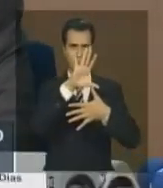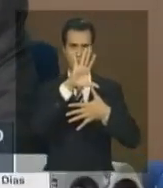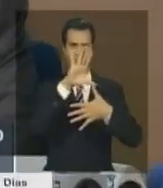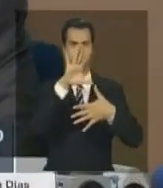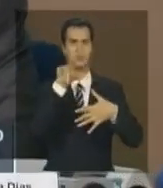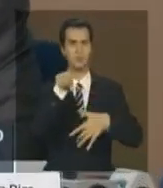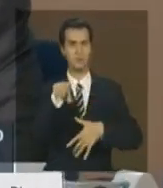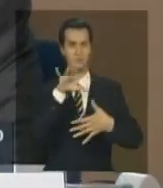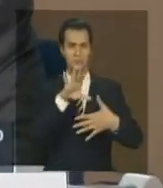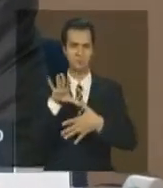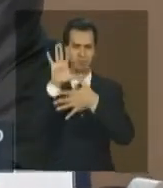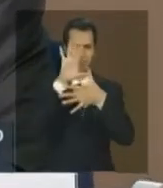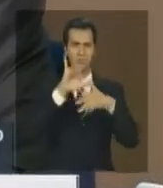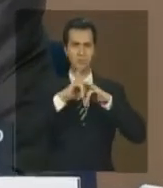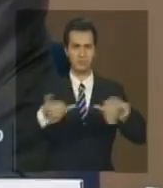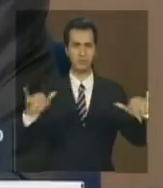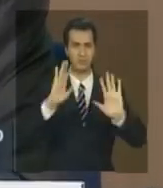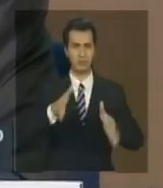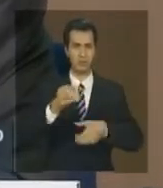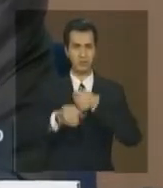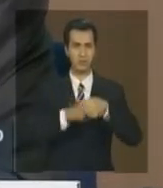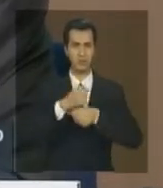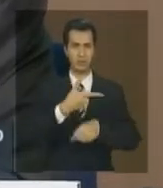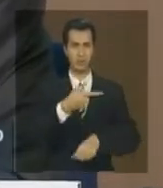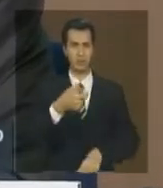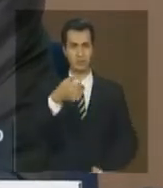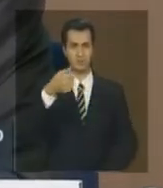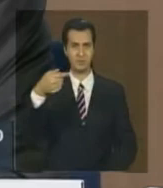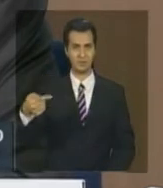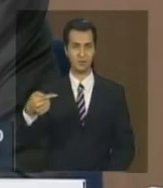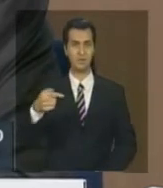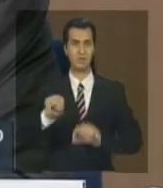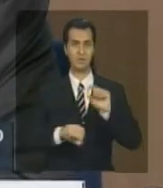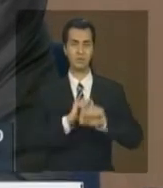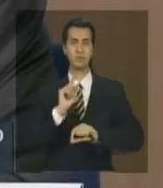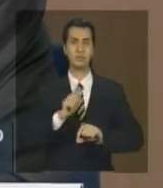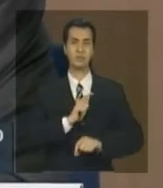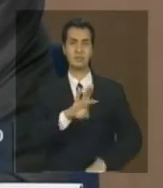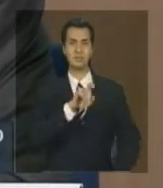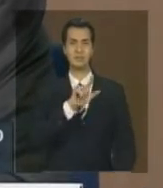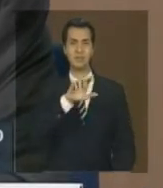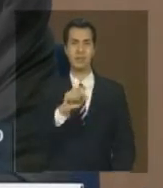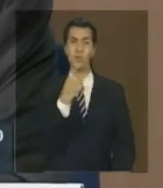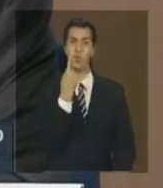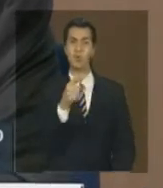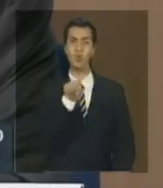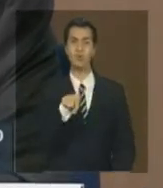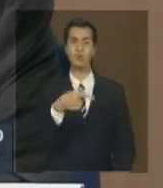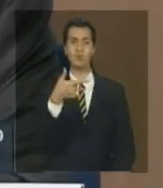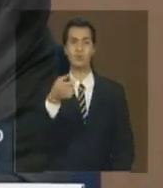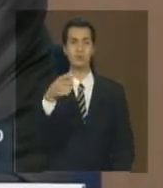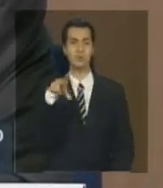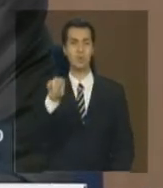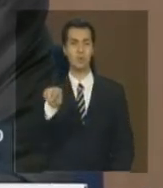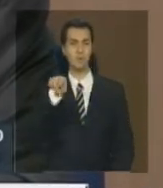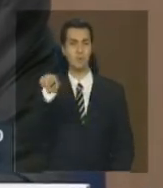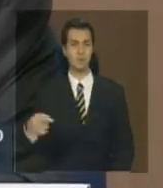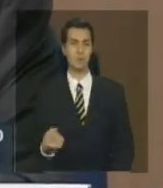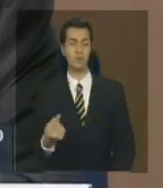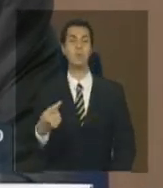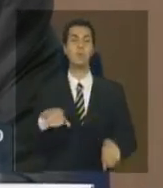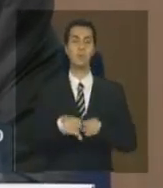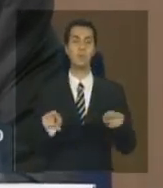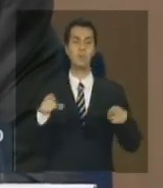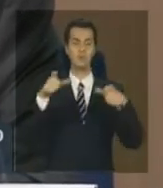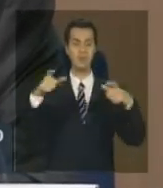divulgado em 2007, trabalhava, portanto, na escala 1 para 250 mil, e a área mínima de resolução de mapeamento de